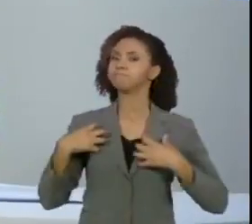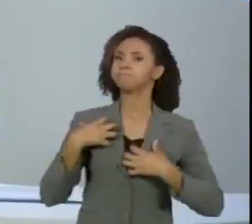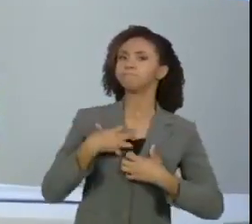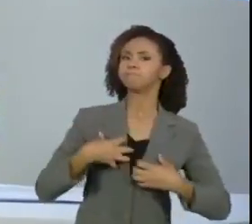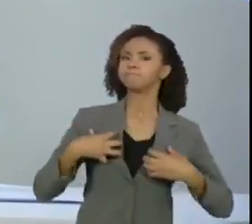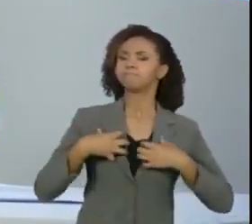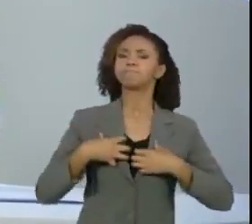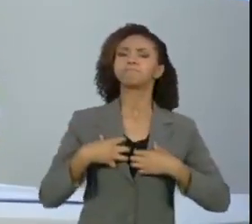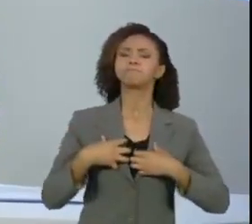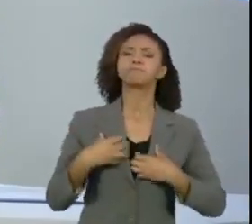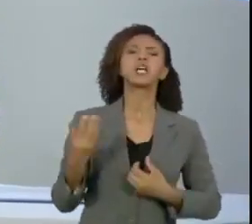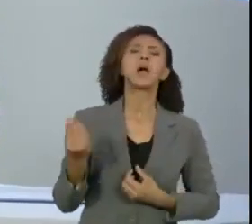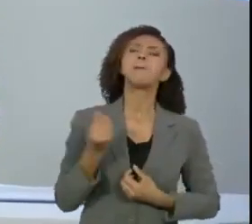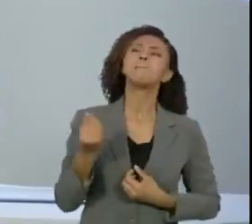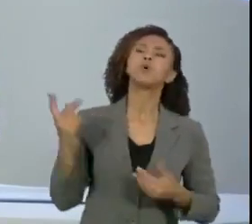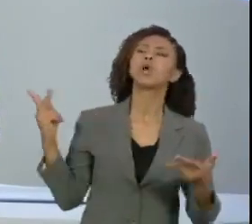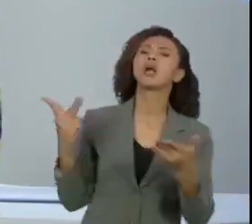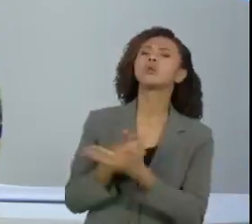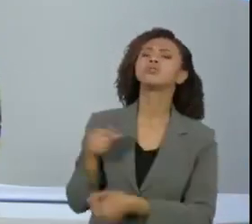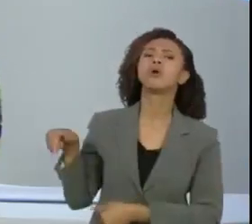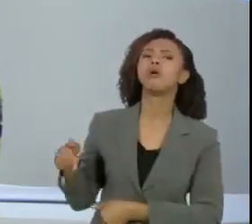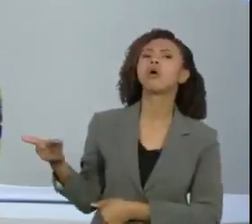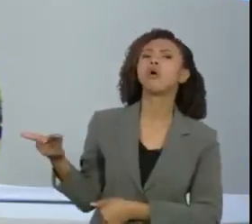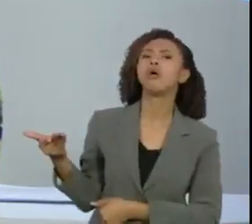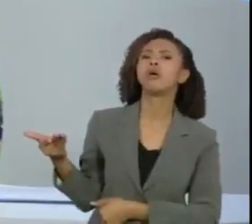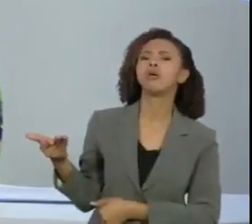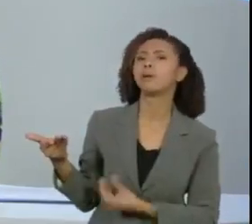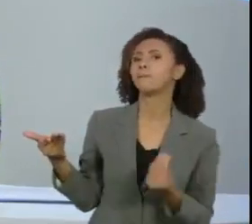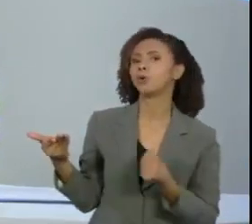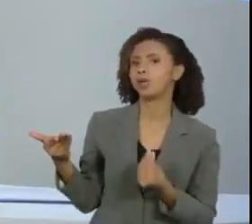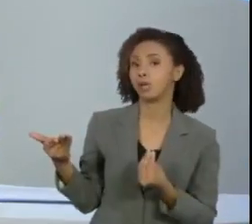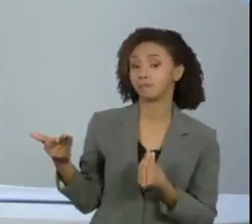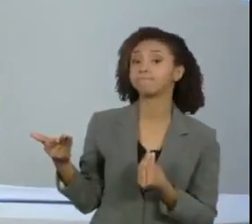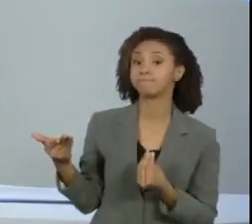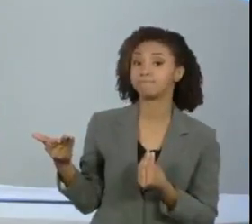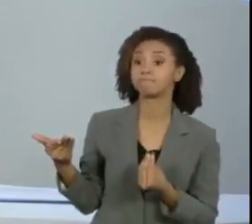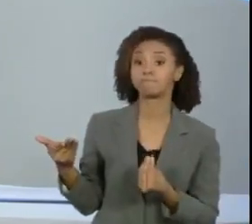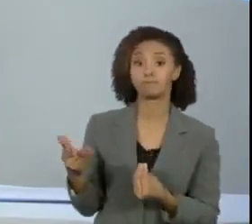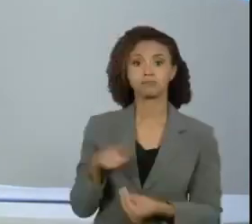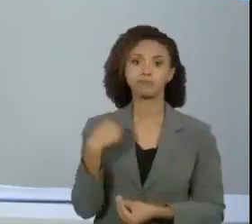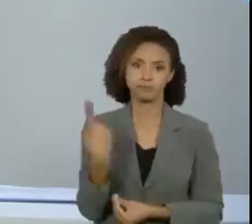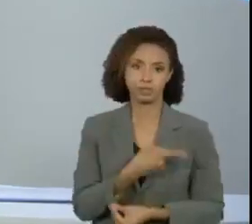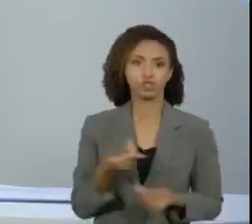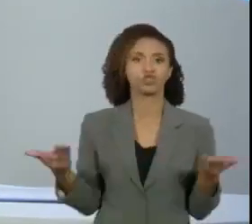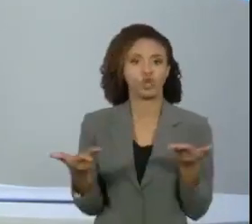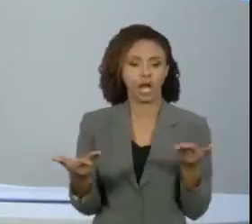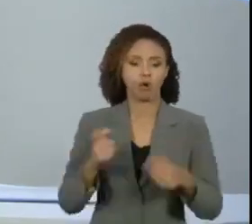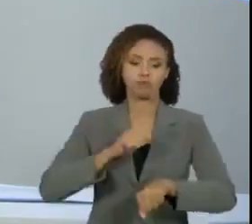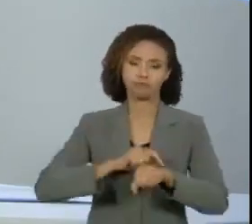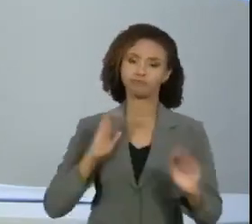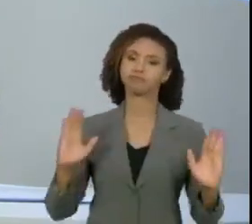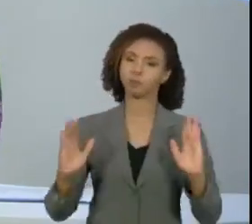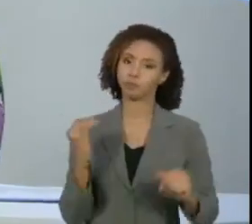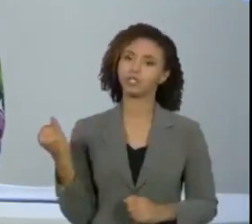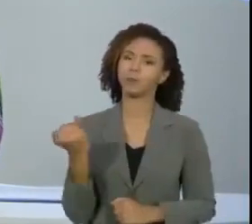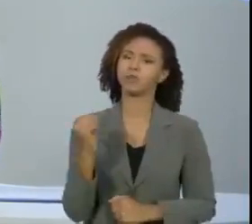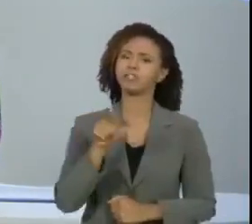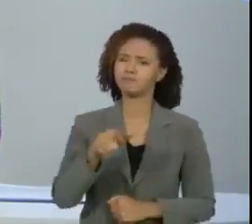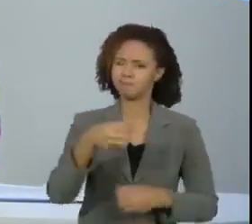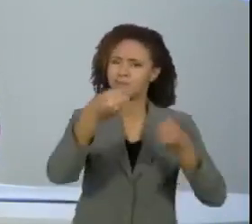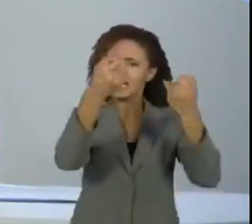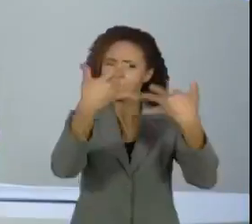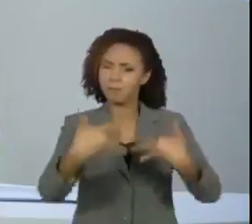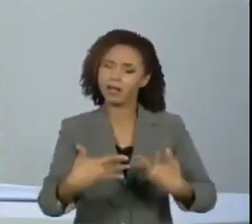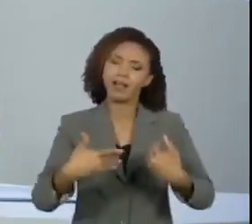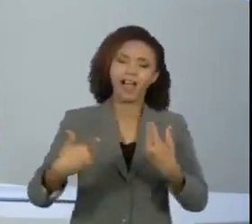entender por que esse fenômeno aconteceu. A gente está num momento muito importante e eu queria que você contasse